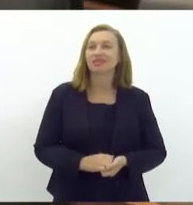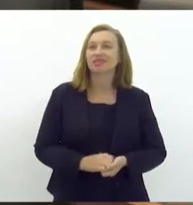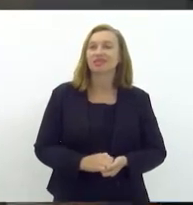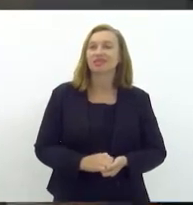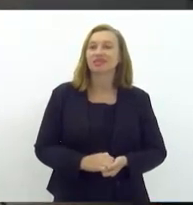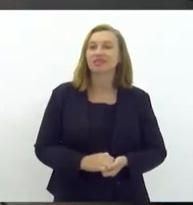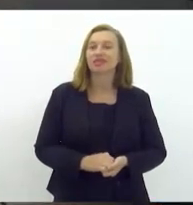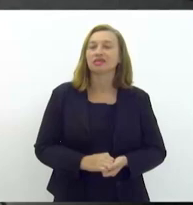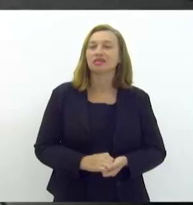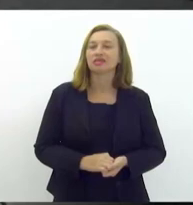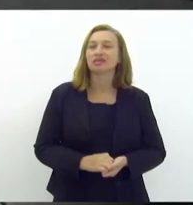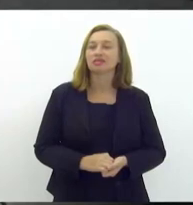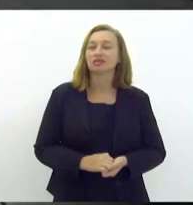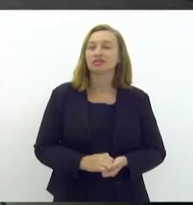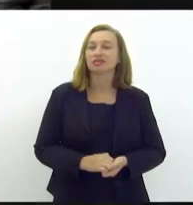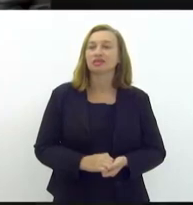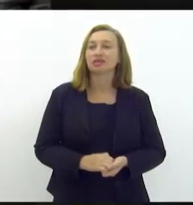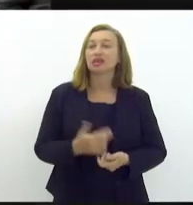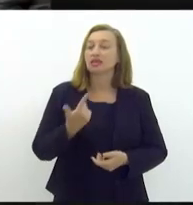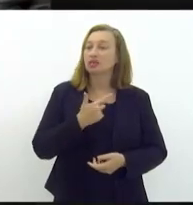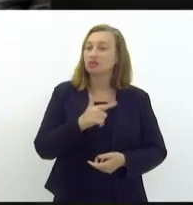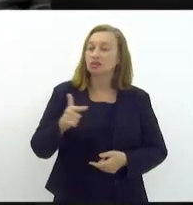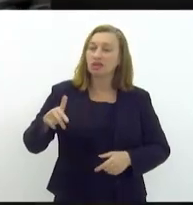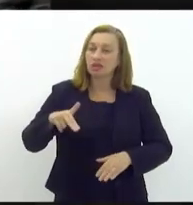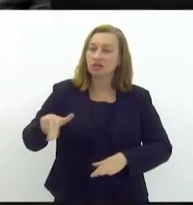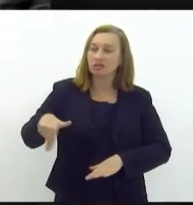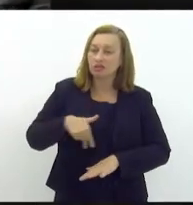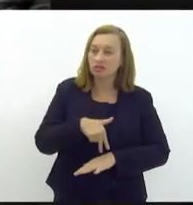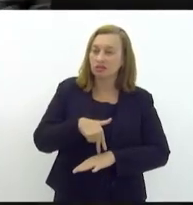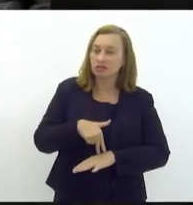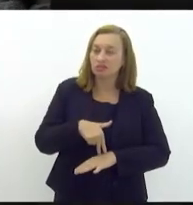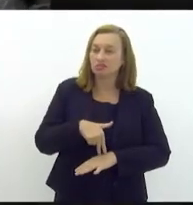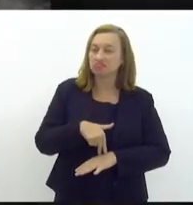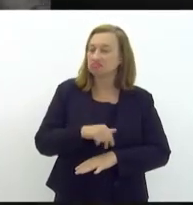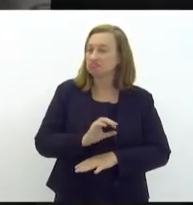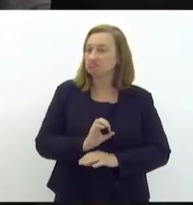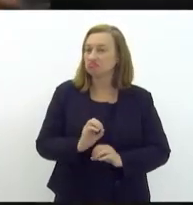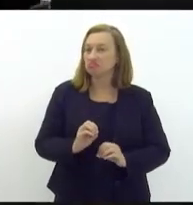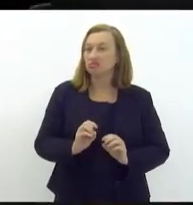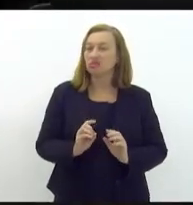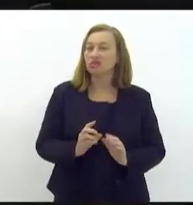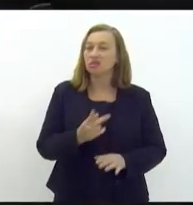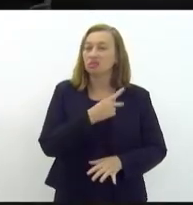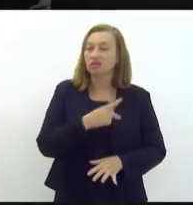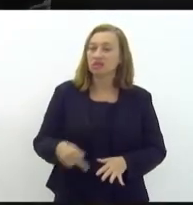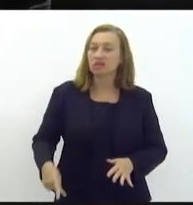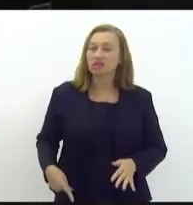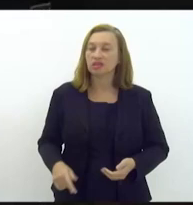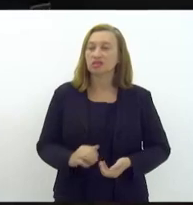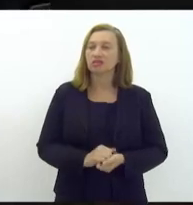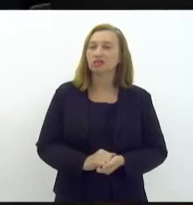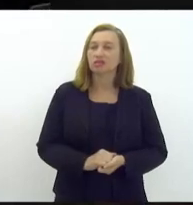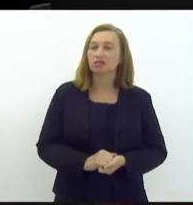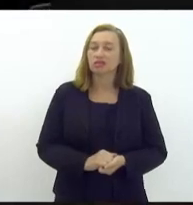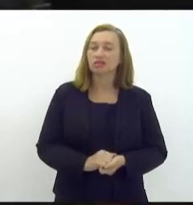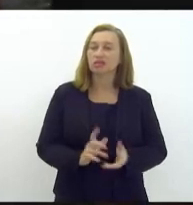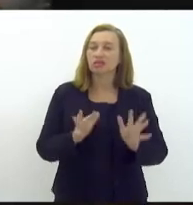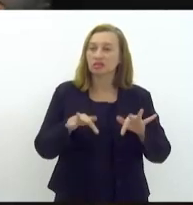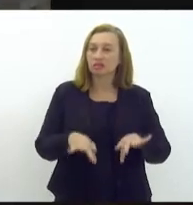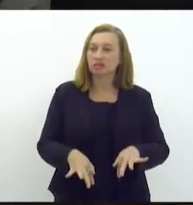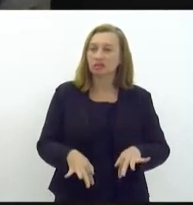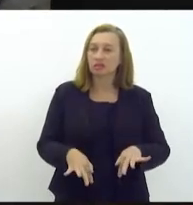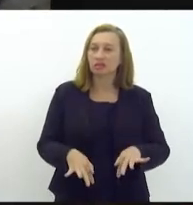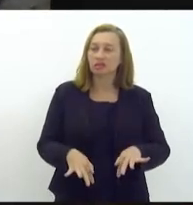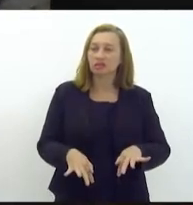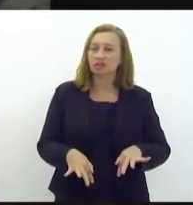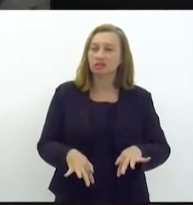valeu Serafim não havendo mais oradores de escrito a presidência encerra